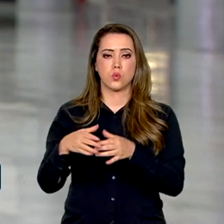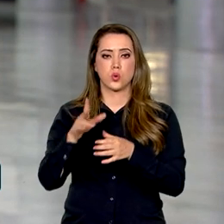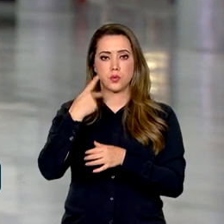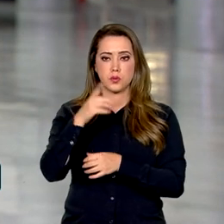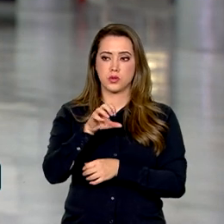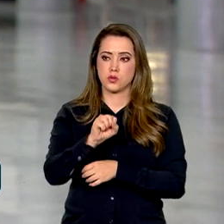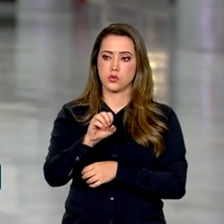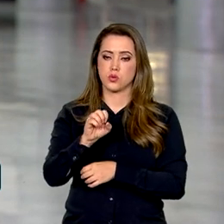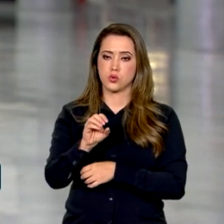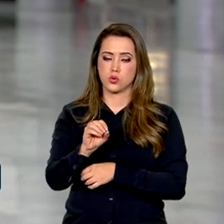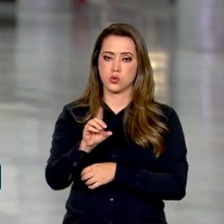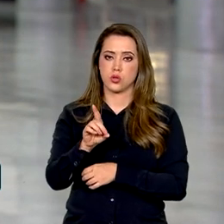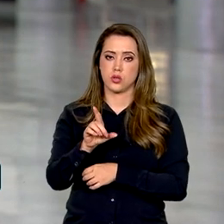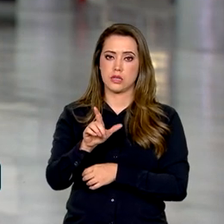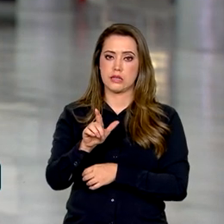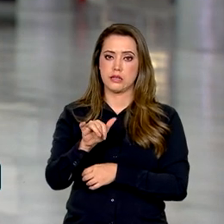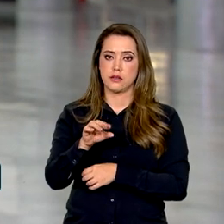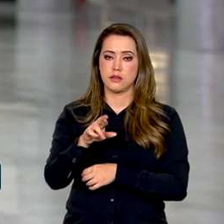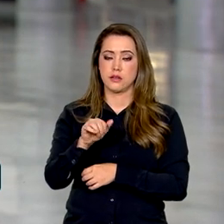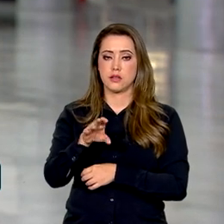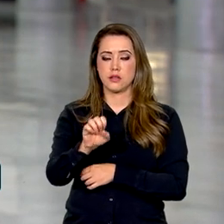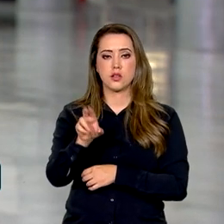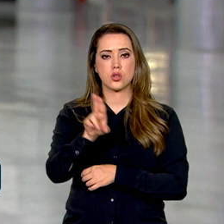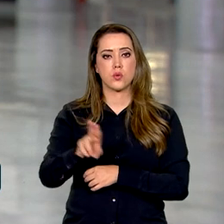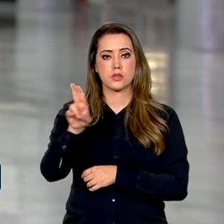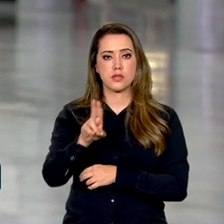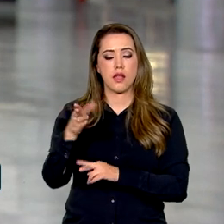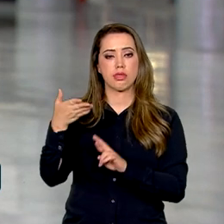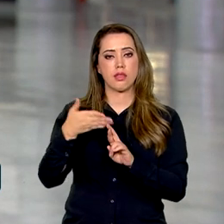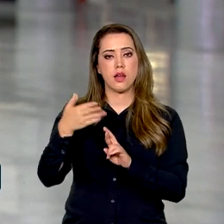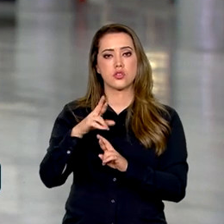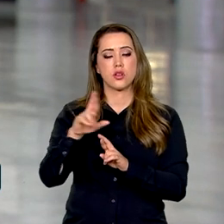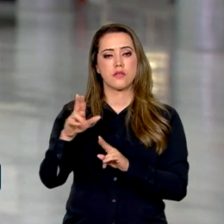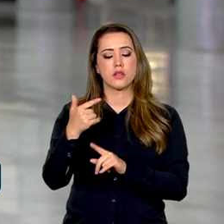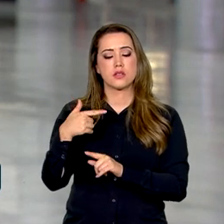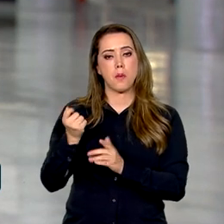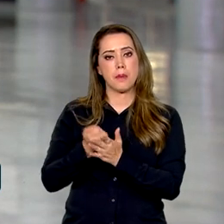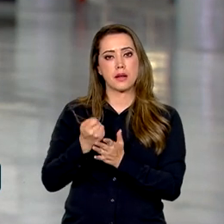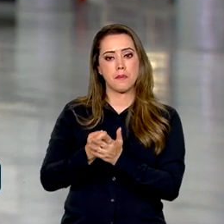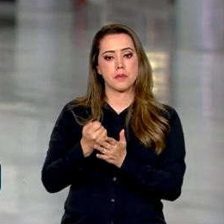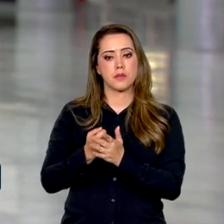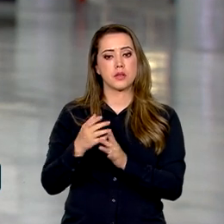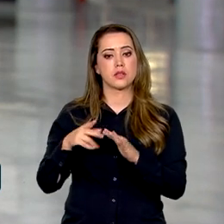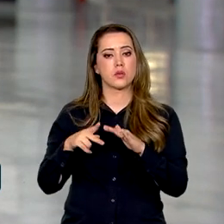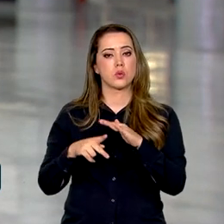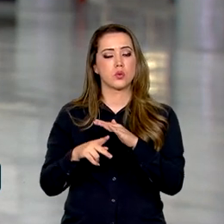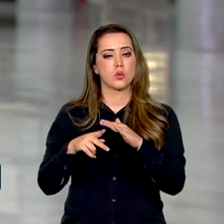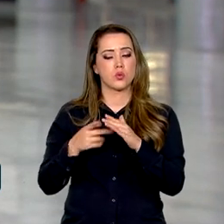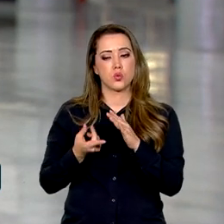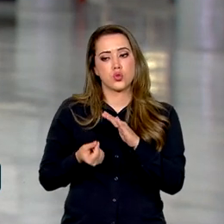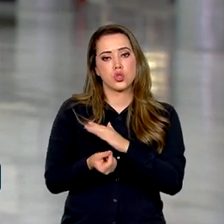constitucionalidade ao utilizar a taxa referencial para a correção monetária dos saldos das contas do